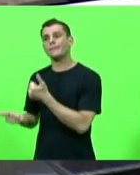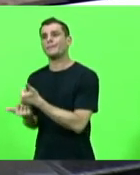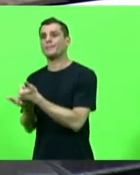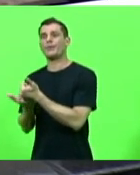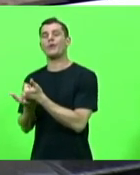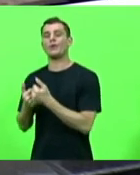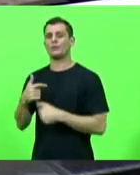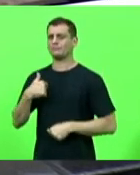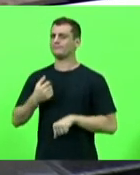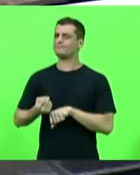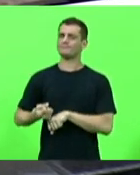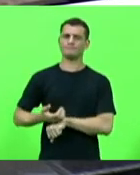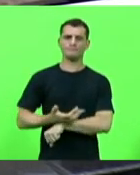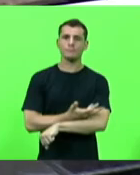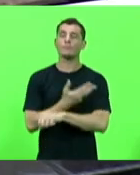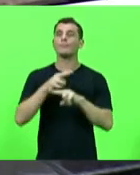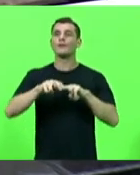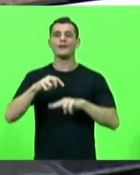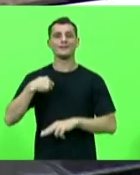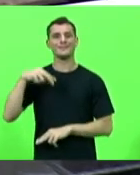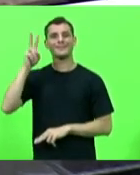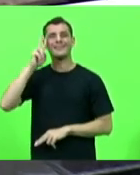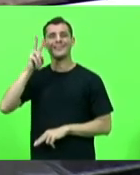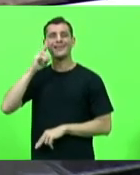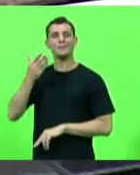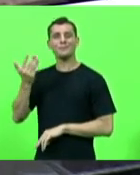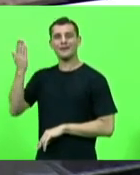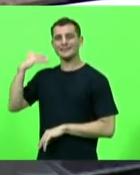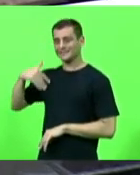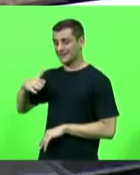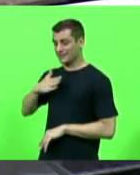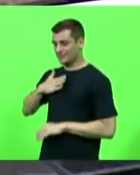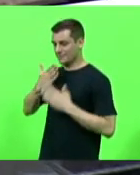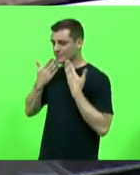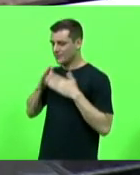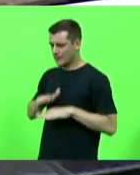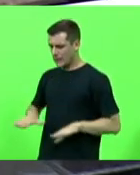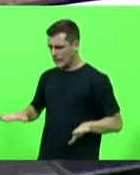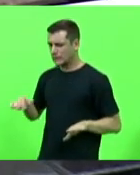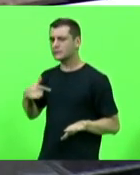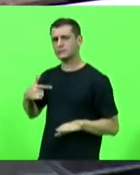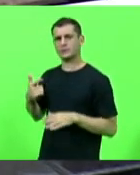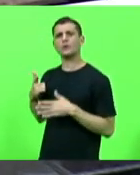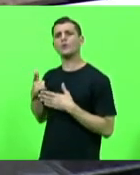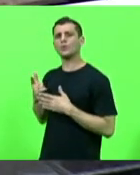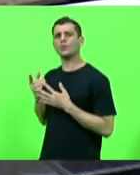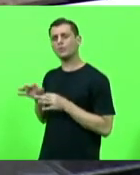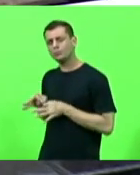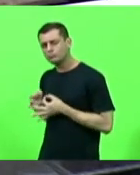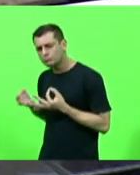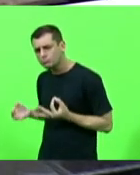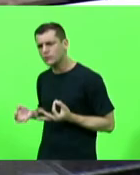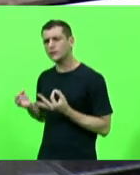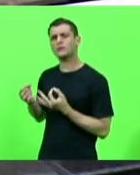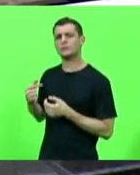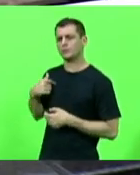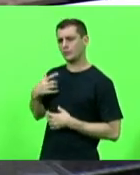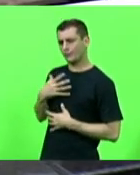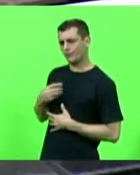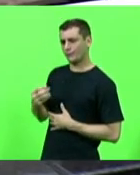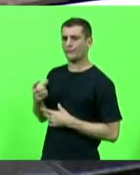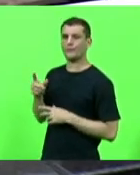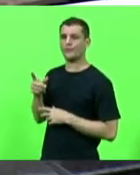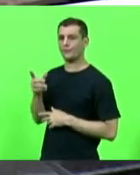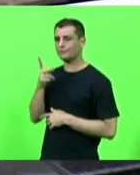deputado Scudillac eu me lembrei da nossa infância eu sempre tive orgulho da minha origem humilde e simples filho de pescador com orgulho e eu lembro que um